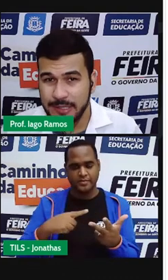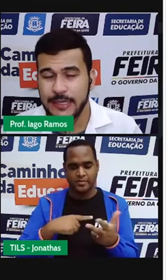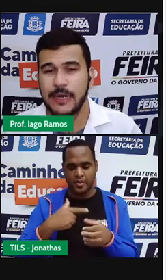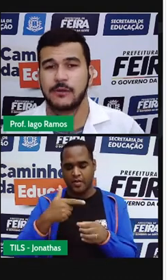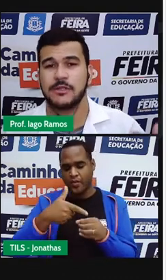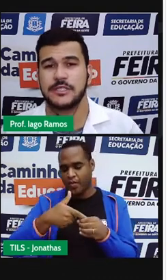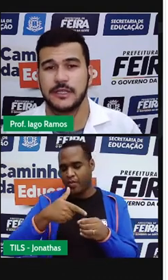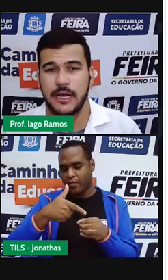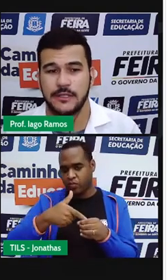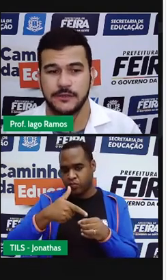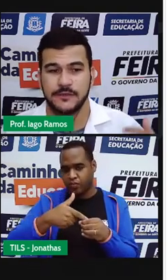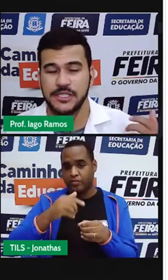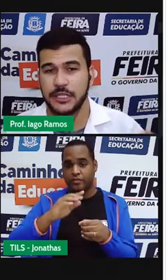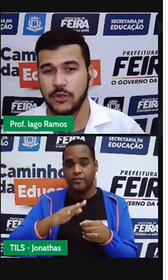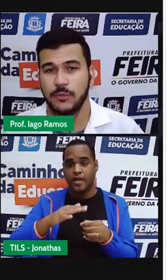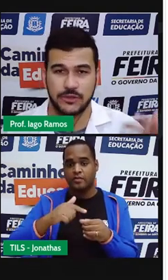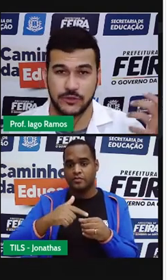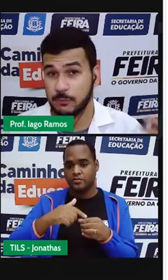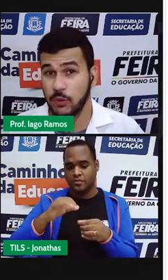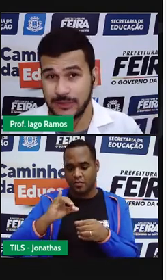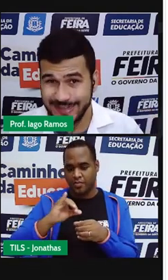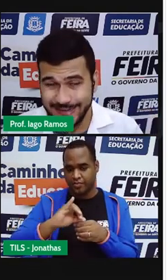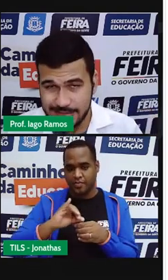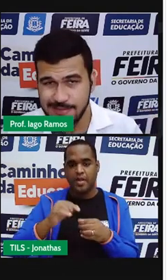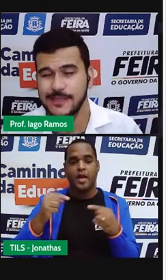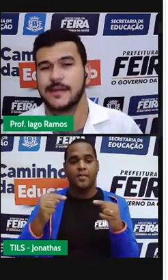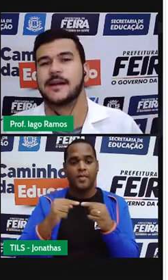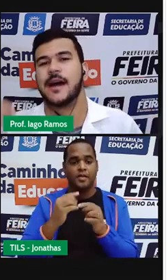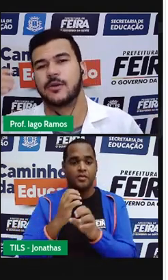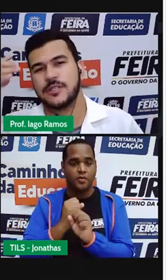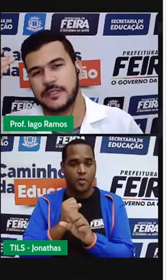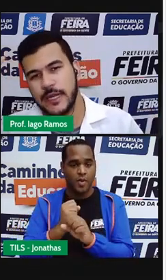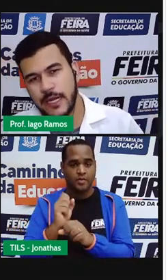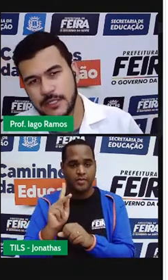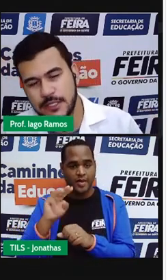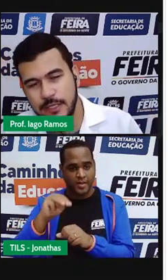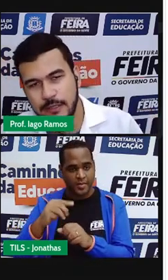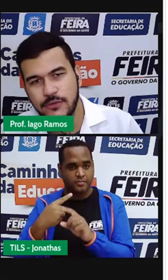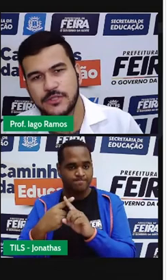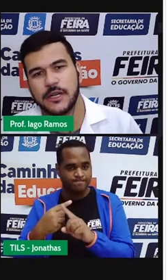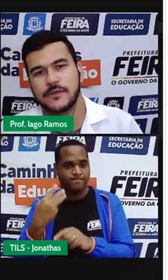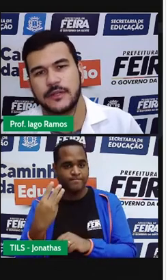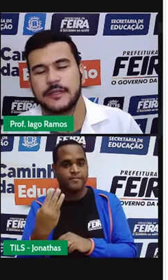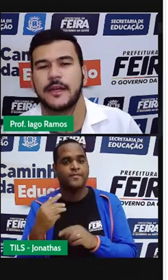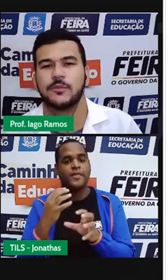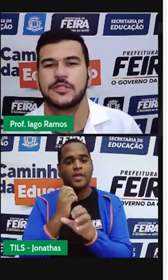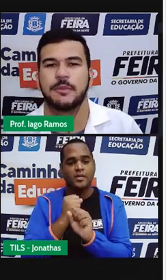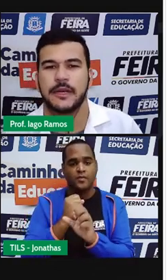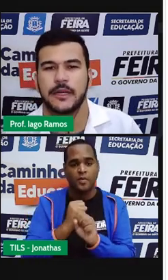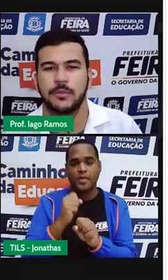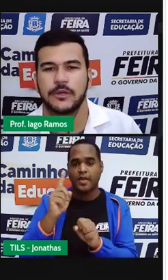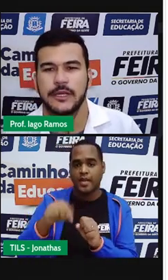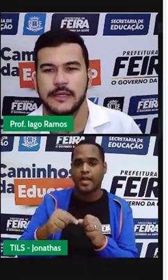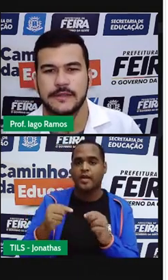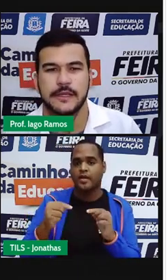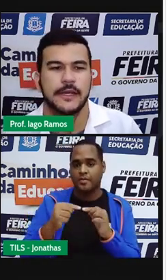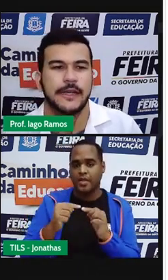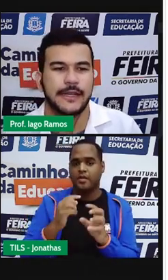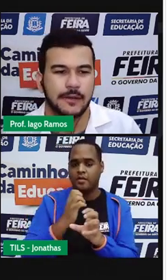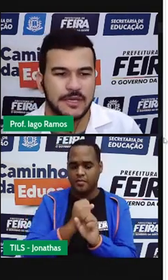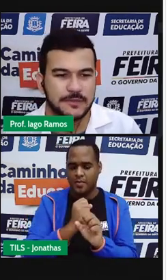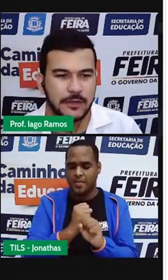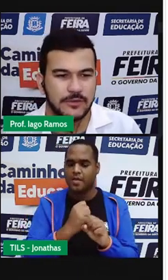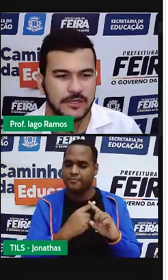multiplica a quantidade de quilômetros por três, a quantidade de litros de gasolina é multiplicada por três.